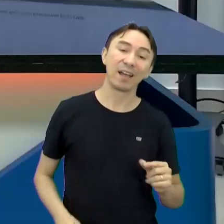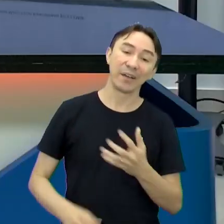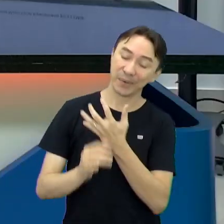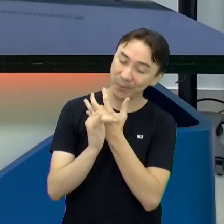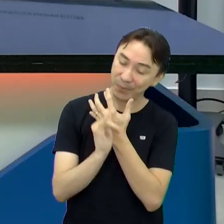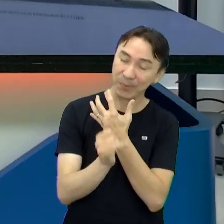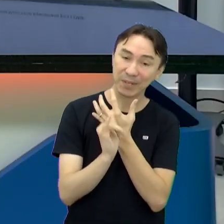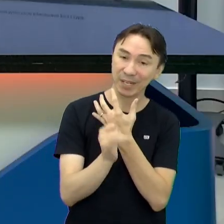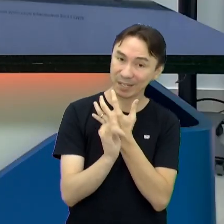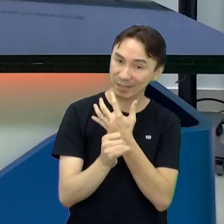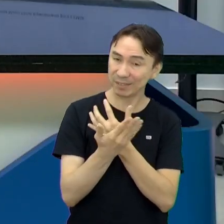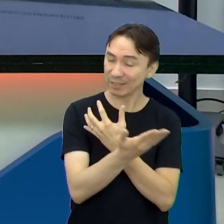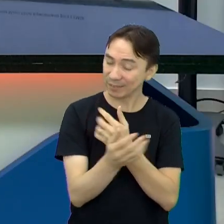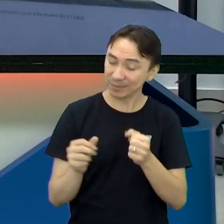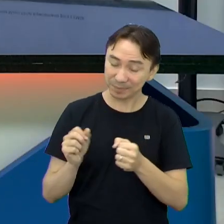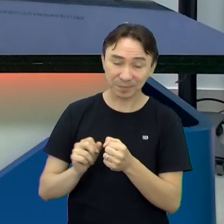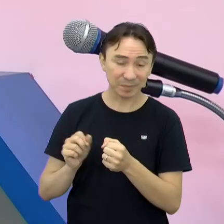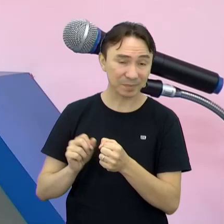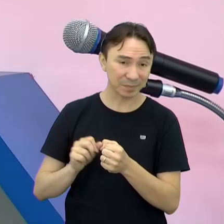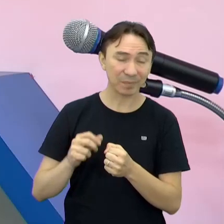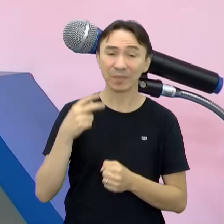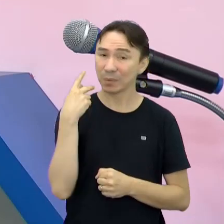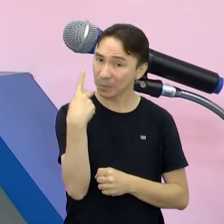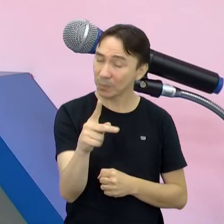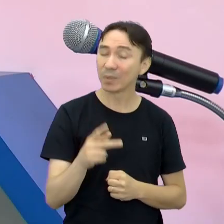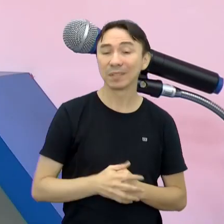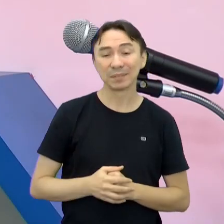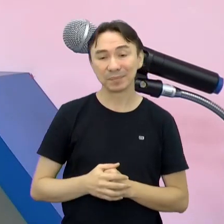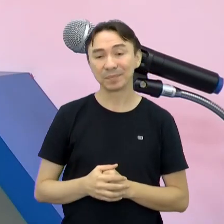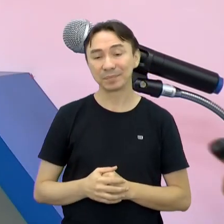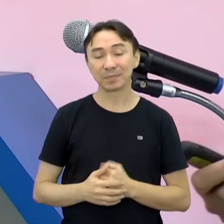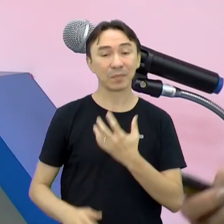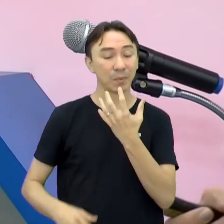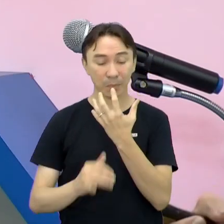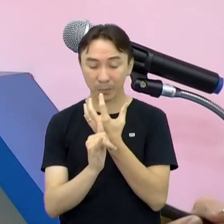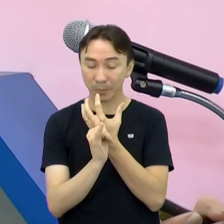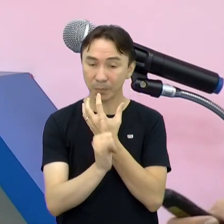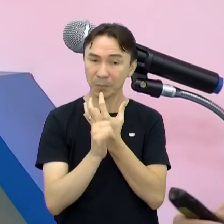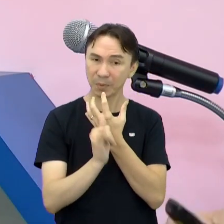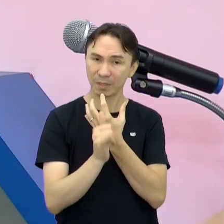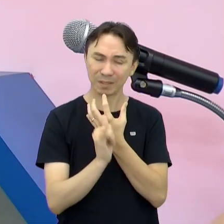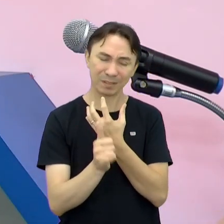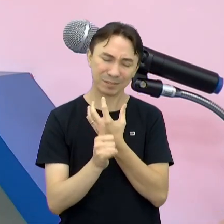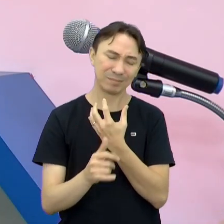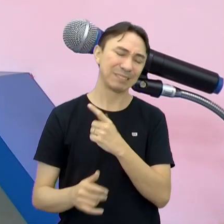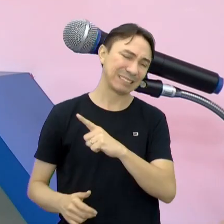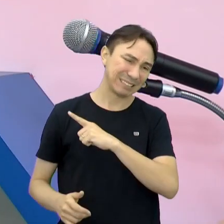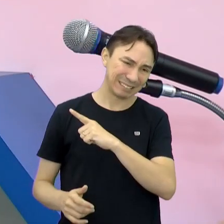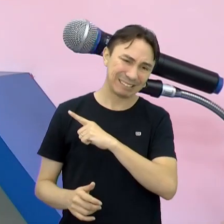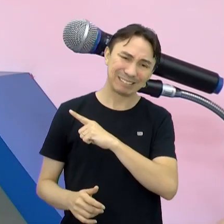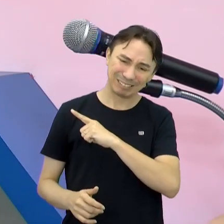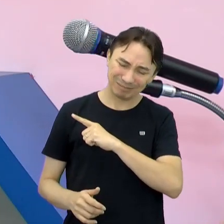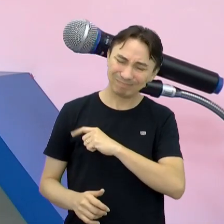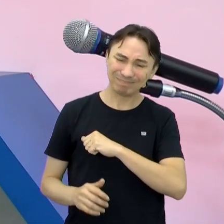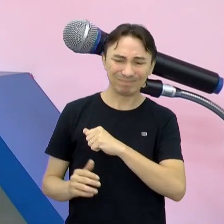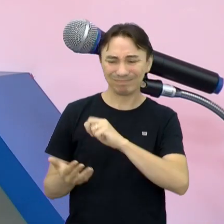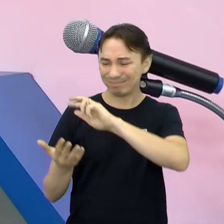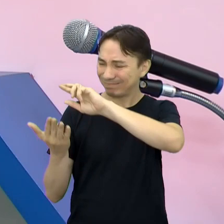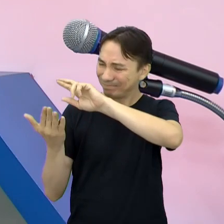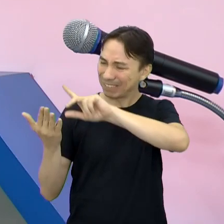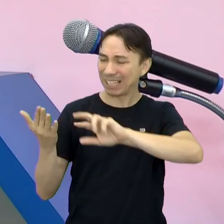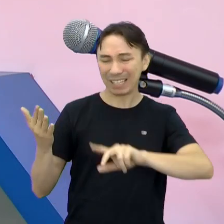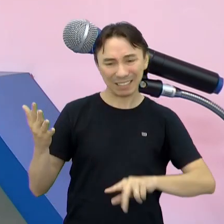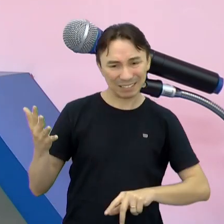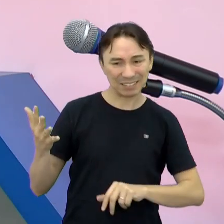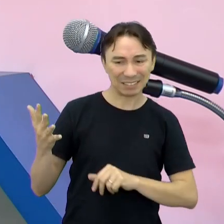praticaram no desenvolvimento E é legal você falar isso porque aí há uma diferença As crônicas elas têm muitas características, né? A gente fez uma crônica narrativa